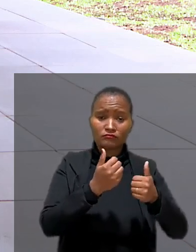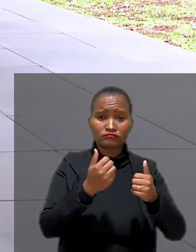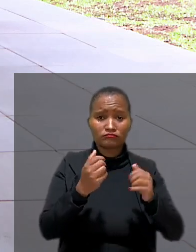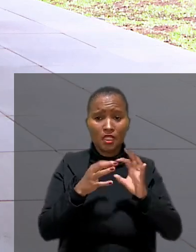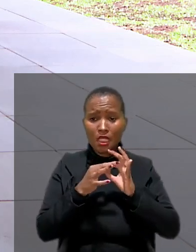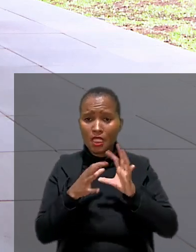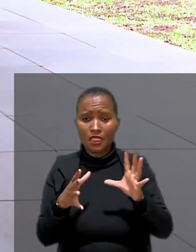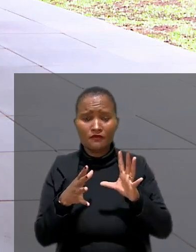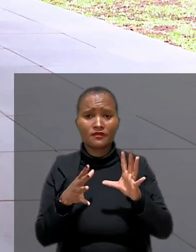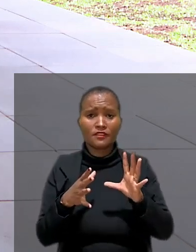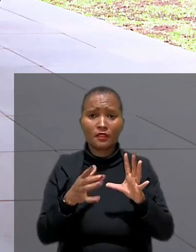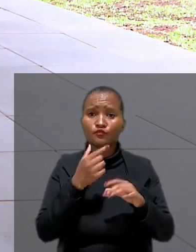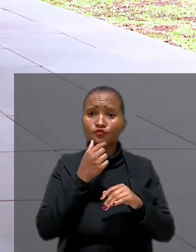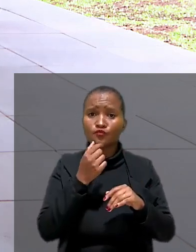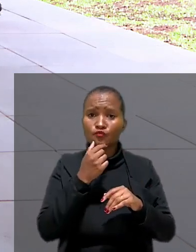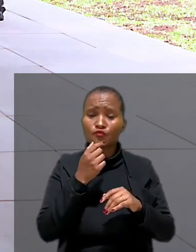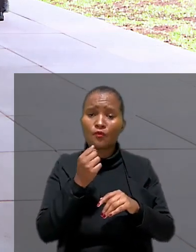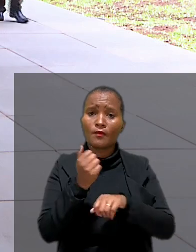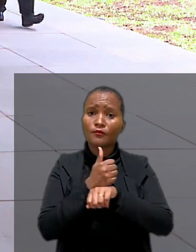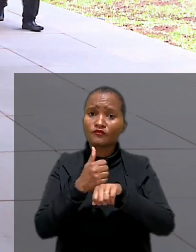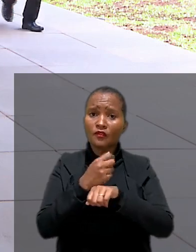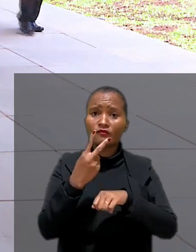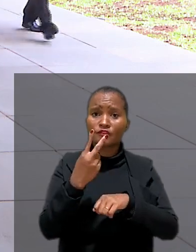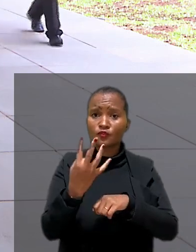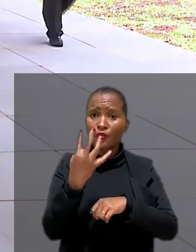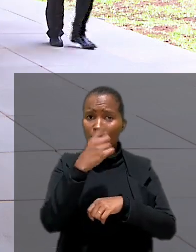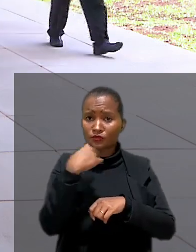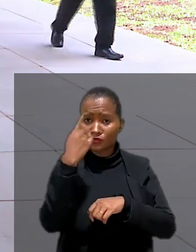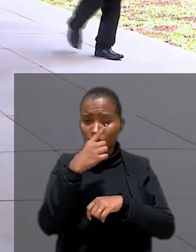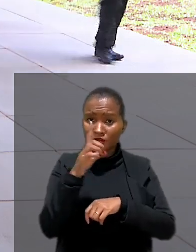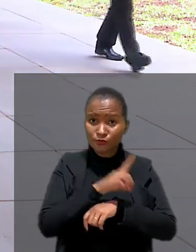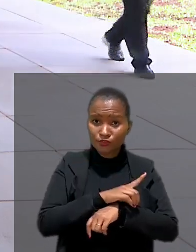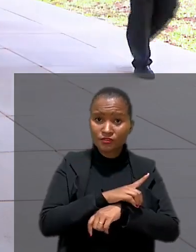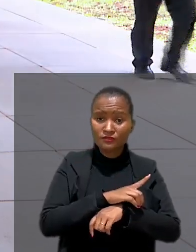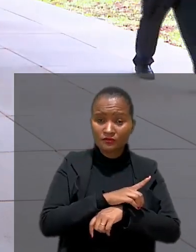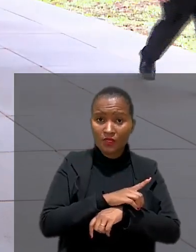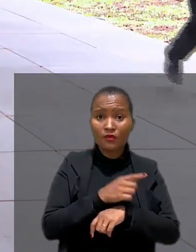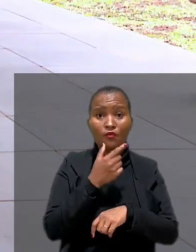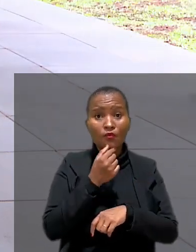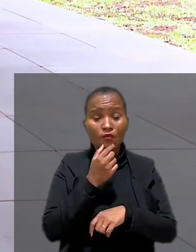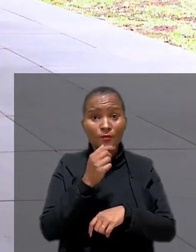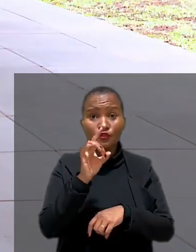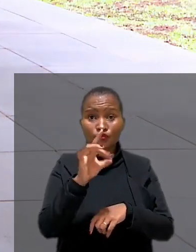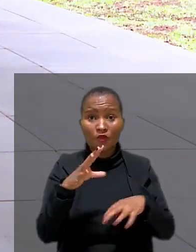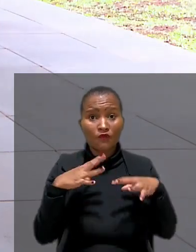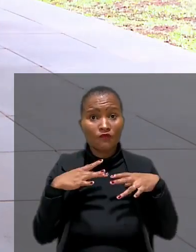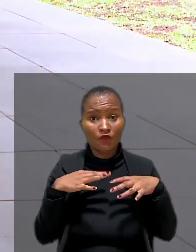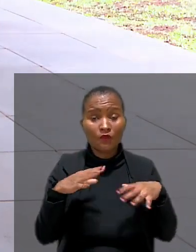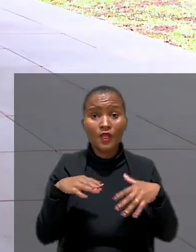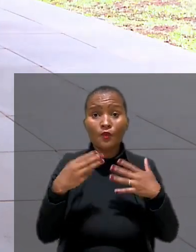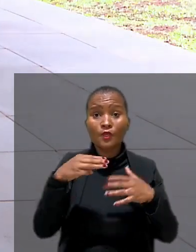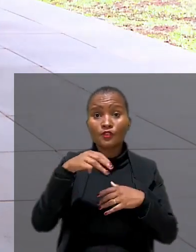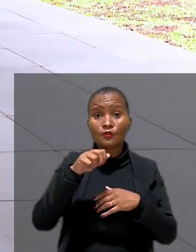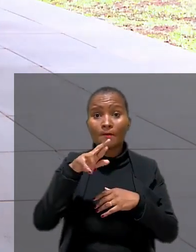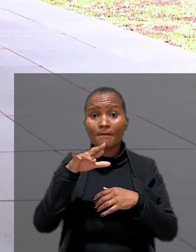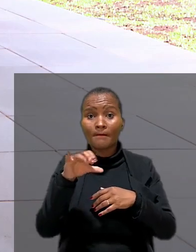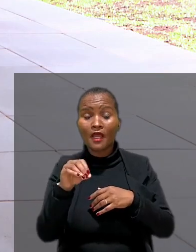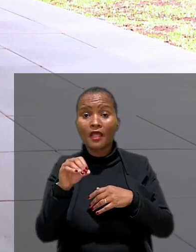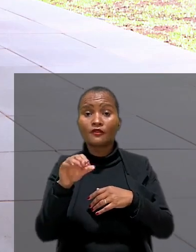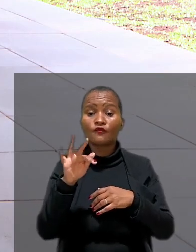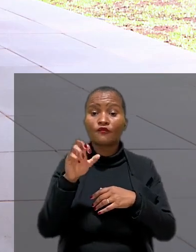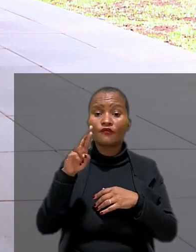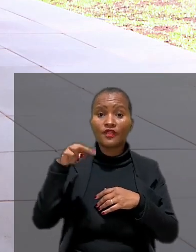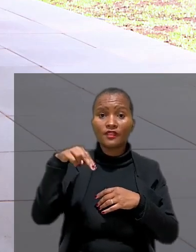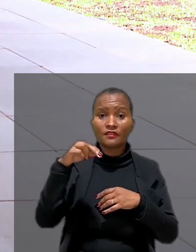ficava à disposição do lateral direito, 24 horas por dia. Segundo o relato, ele só tirava folgas quando Mário